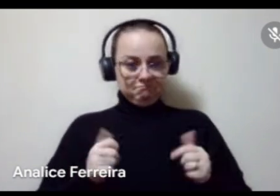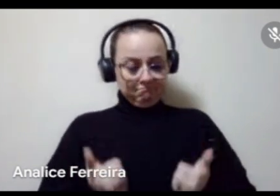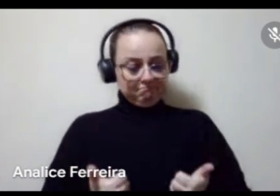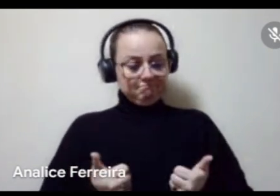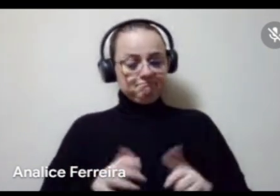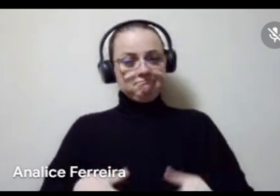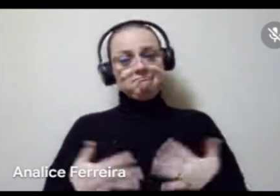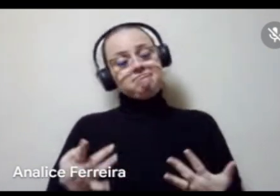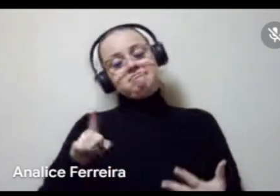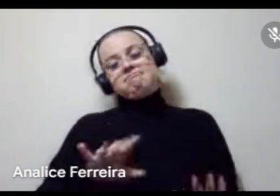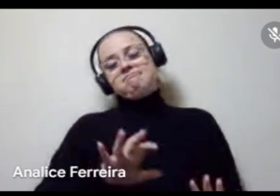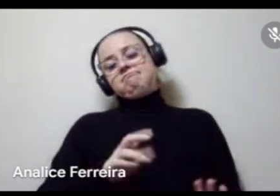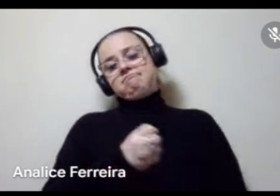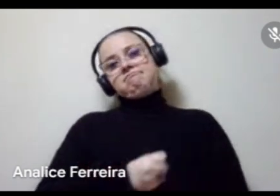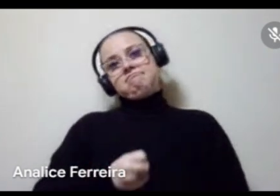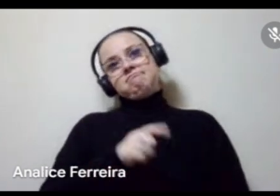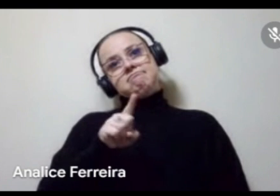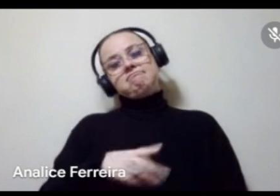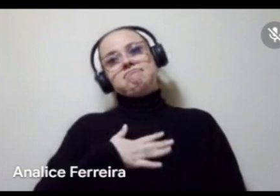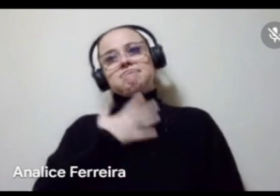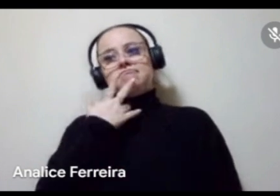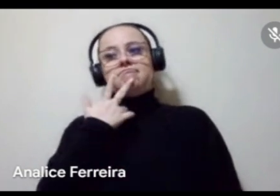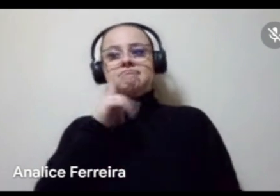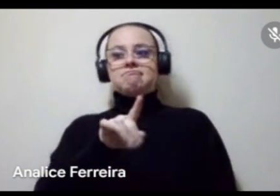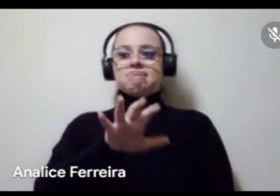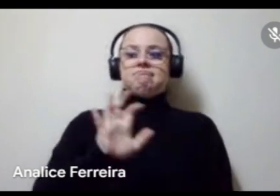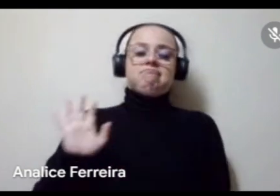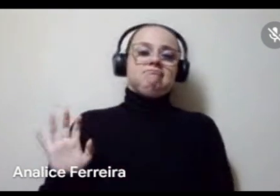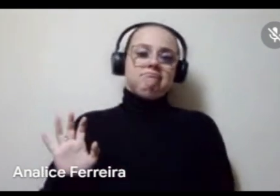então é isso, basicamente, a minha fala é essa, né,